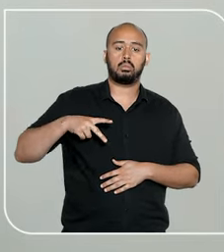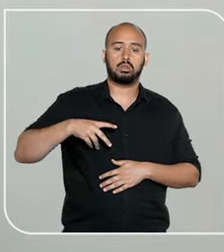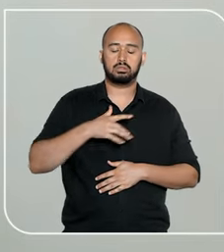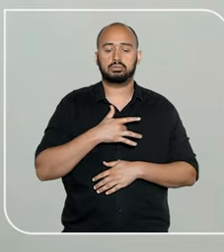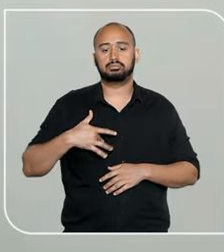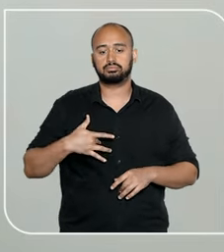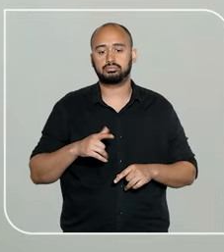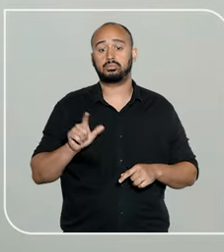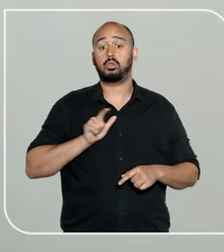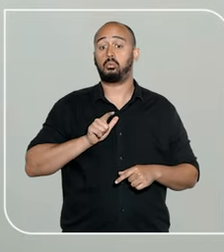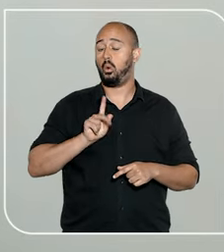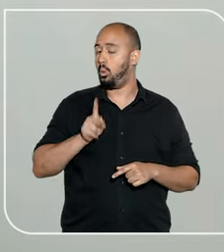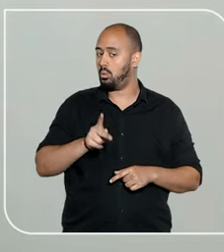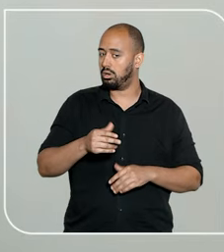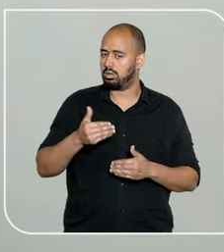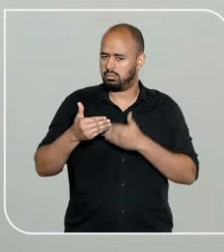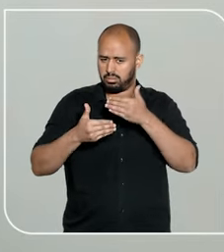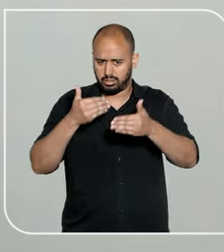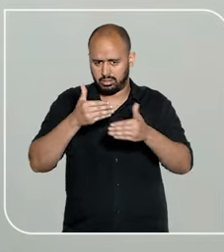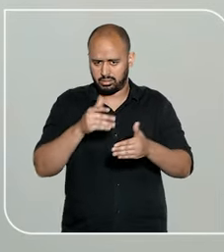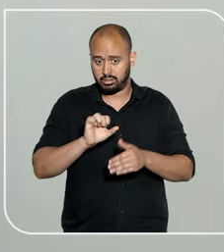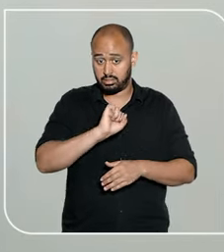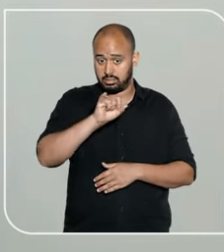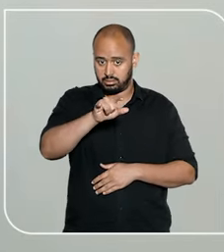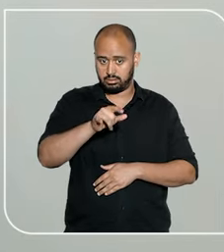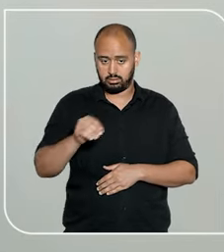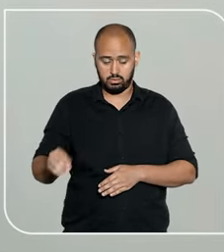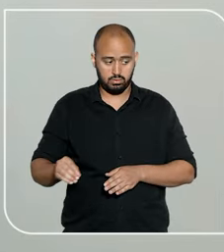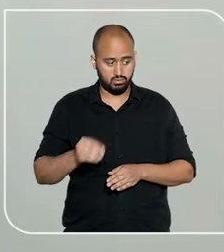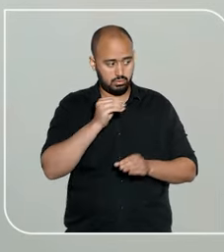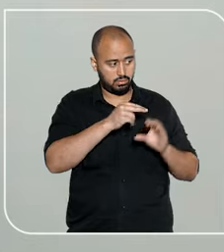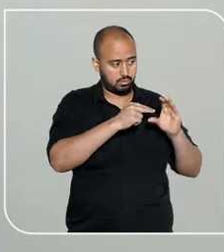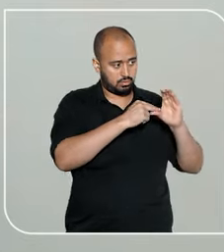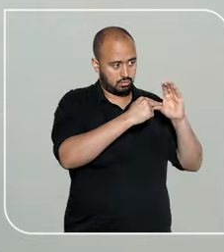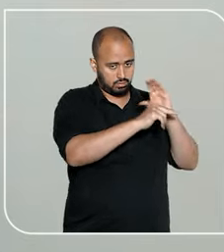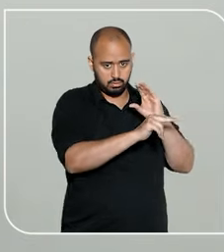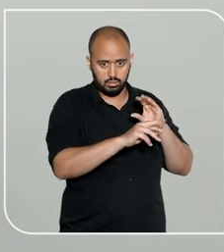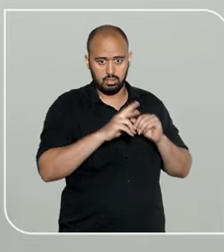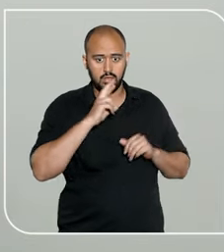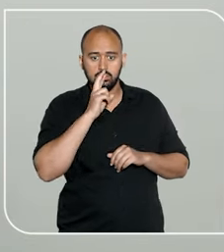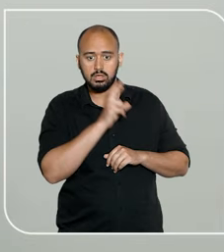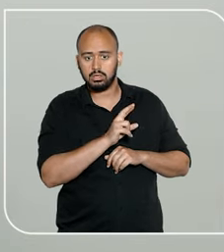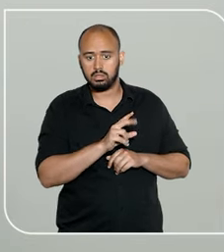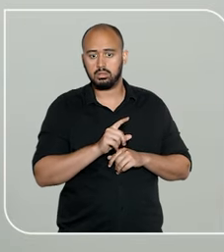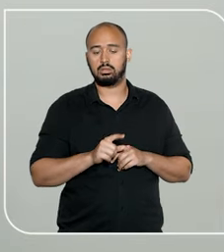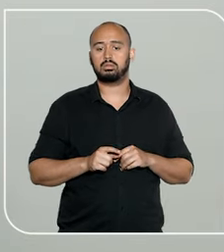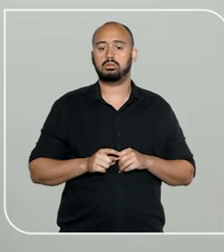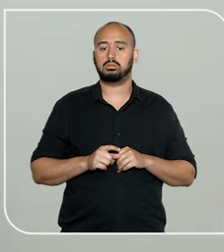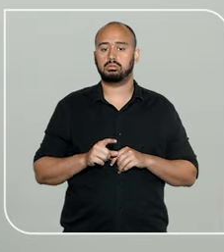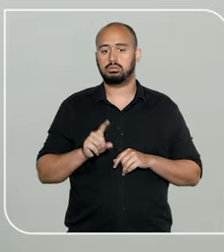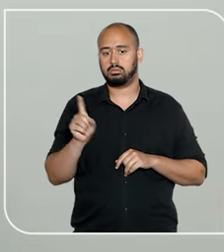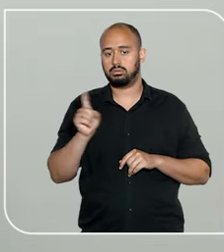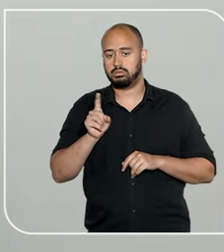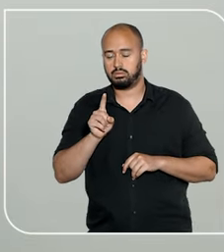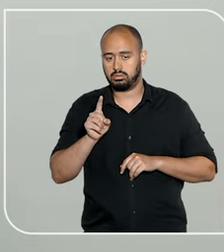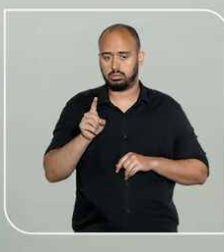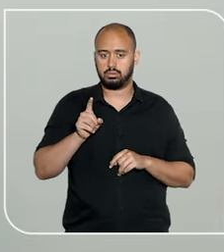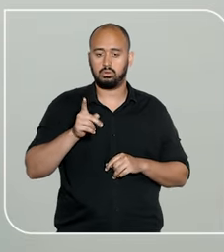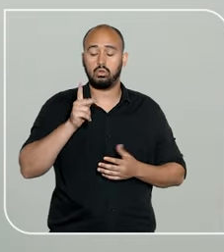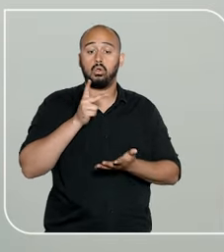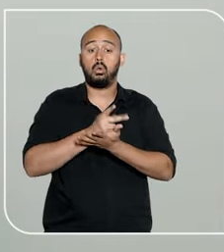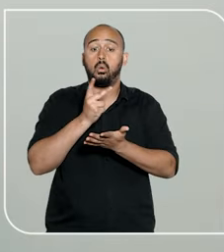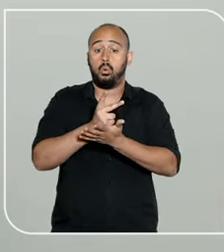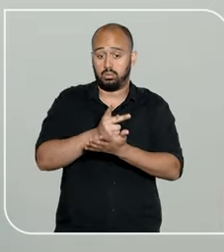que o seu filho está em tratamento. Porque se você manda isso e a operadora responde dizendo que nem assim